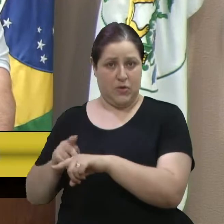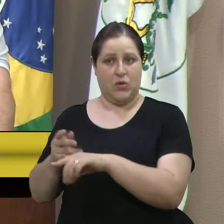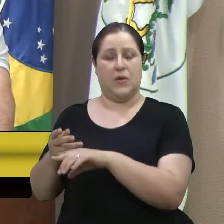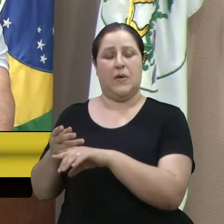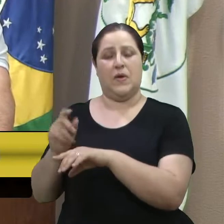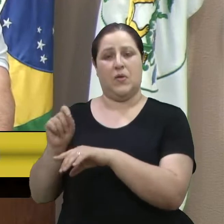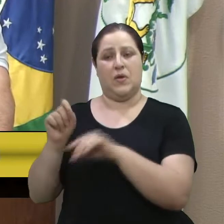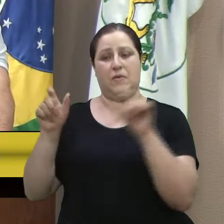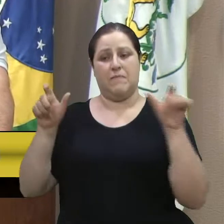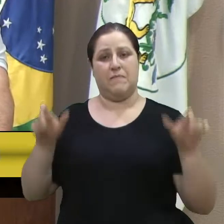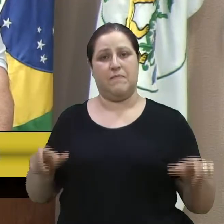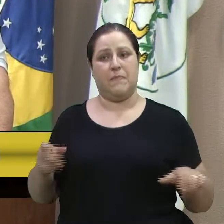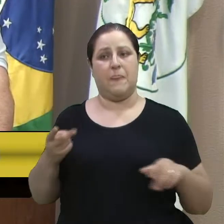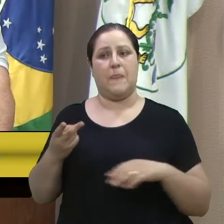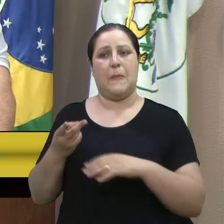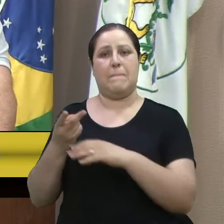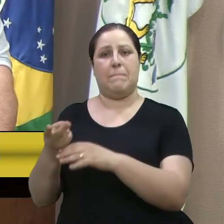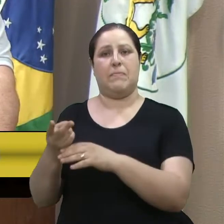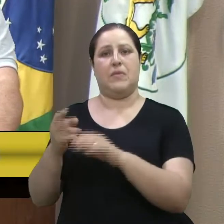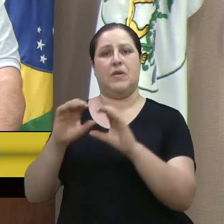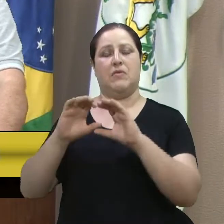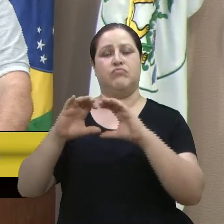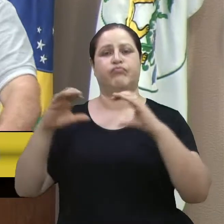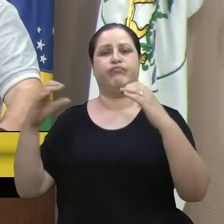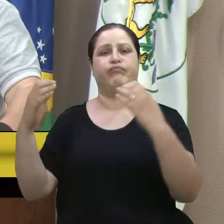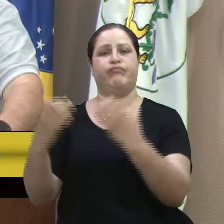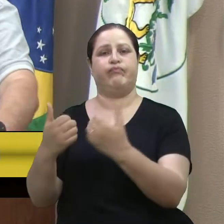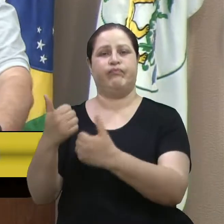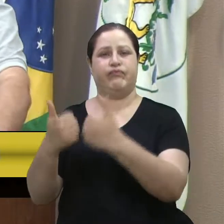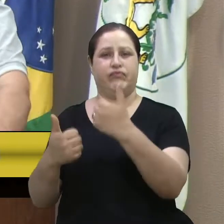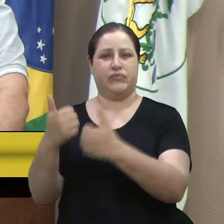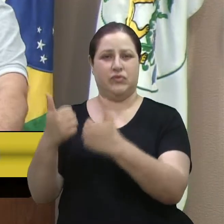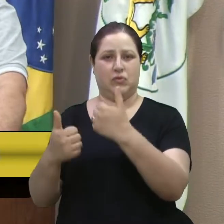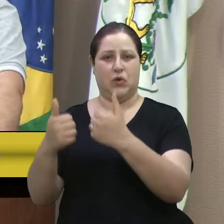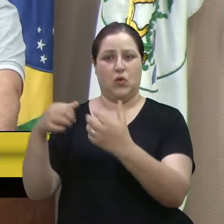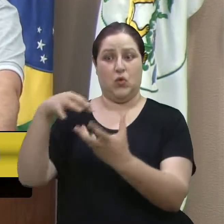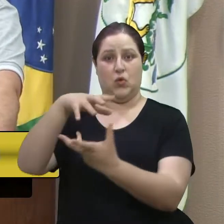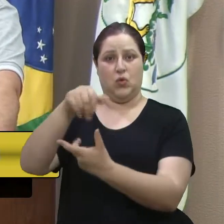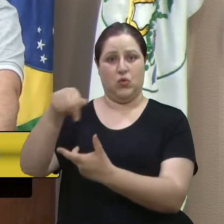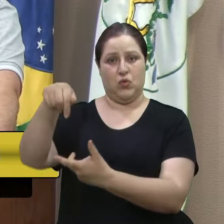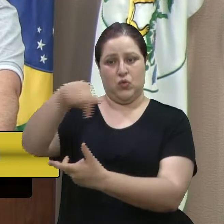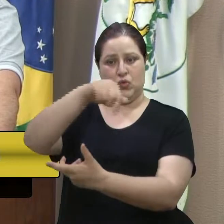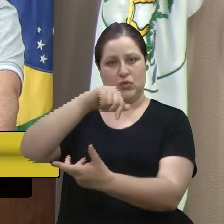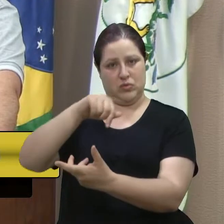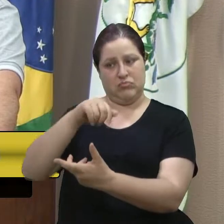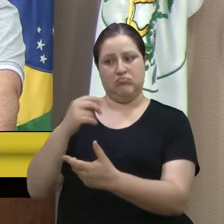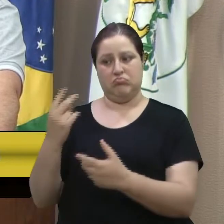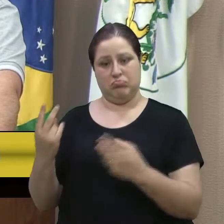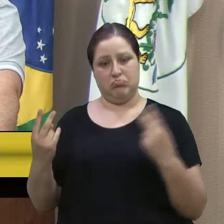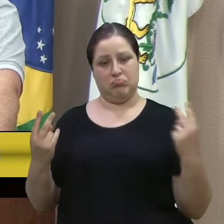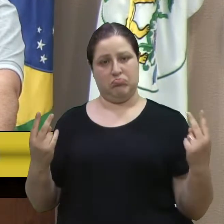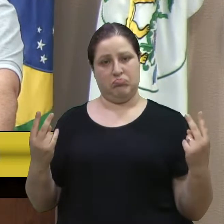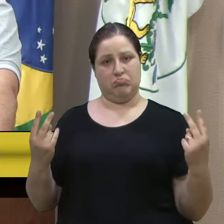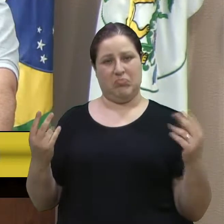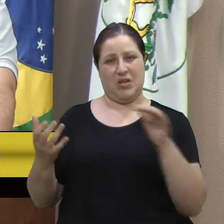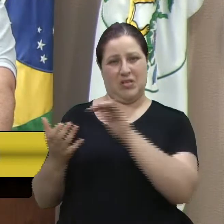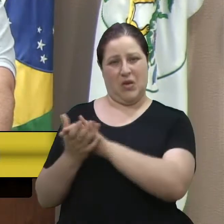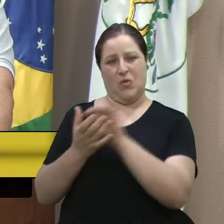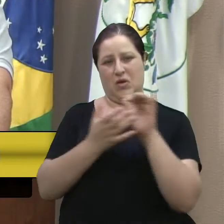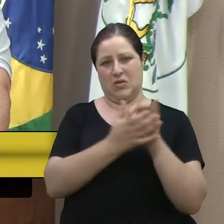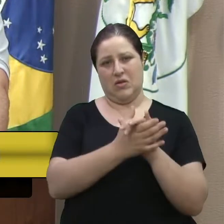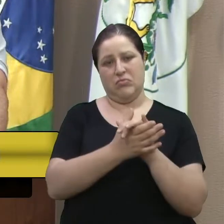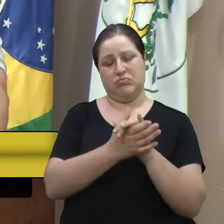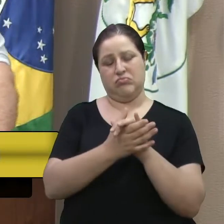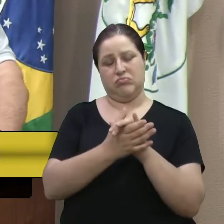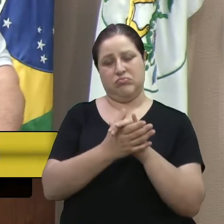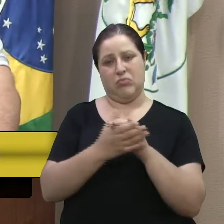pelo mundo. E para a nossa alegria, eles acabaram aceitando esse convite, e vieram